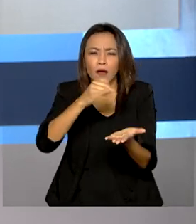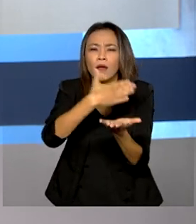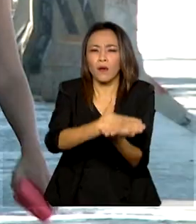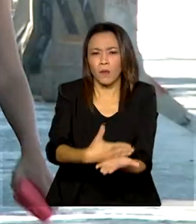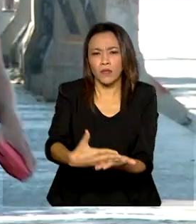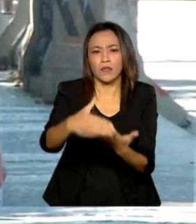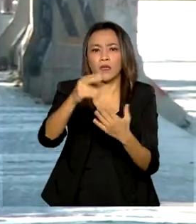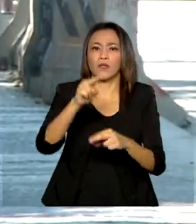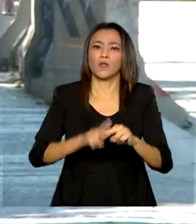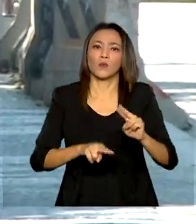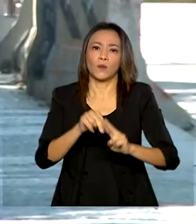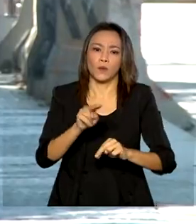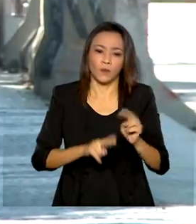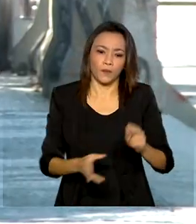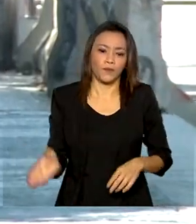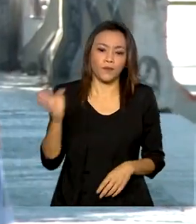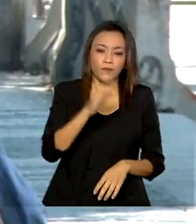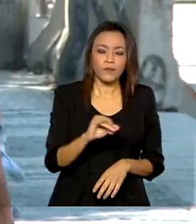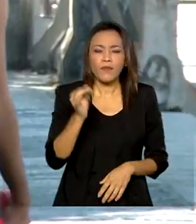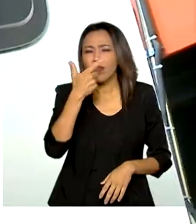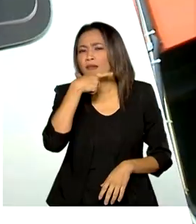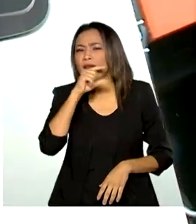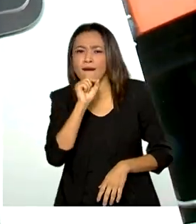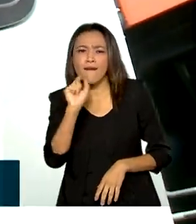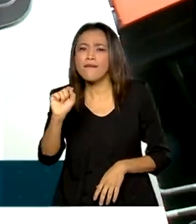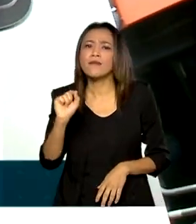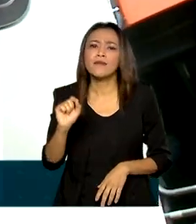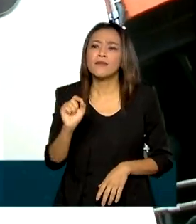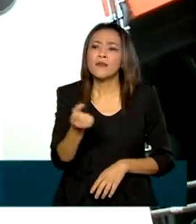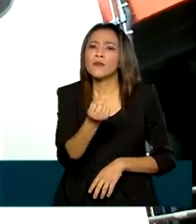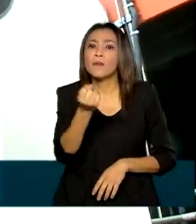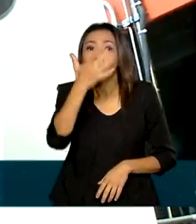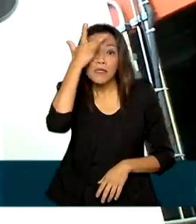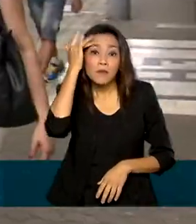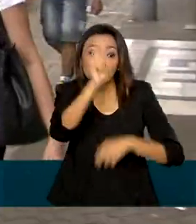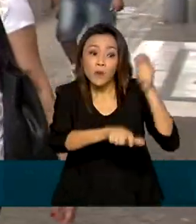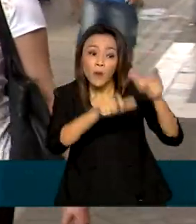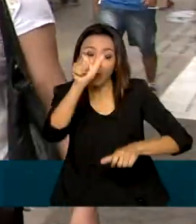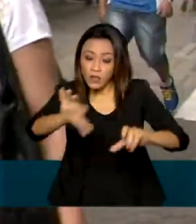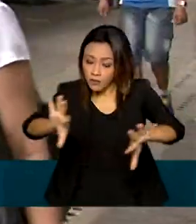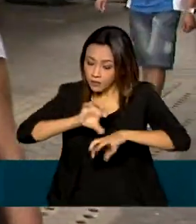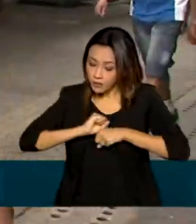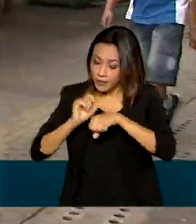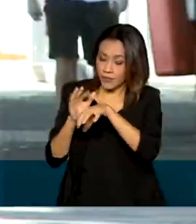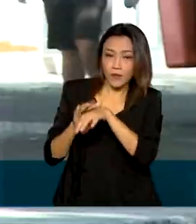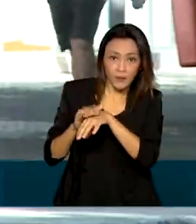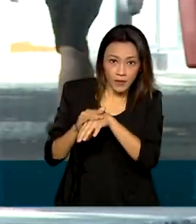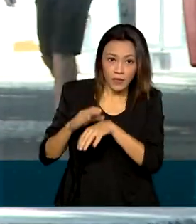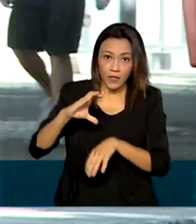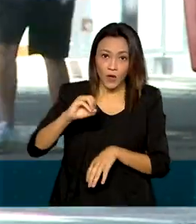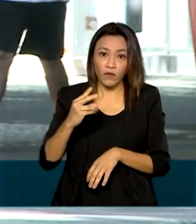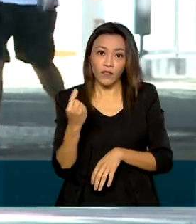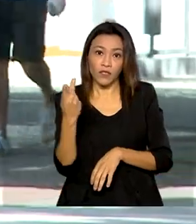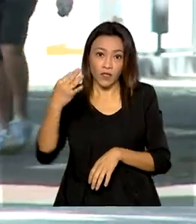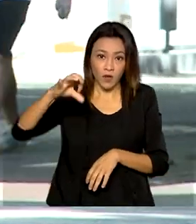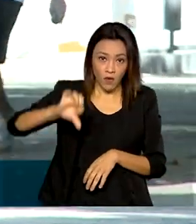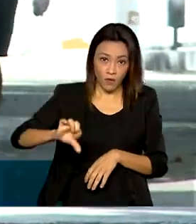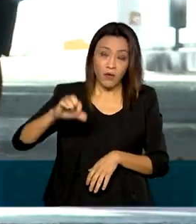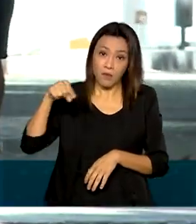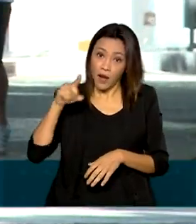junho. Quem são os infectados por Covid-19 no Brasil? Para responder a essa e outras